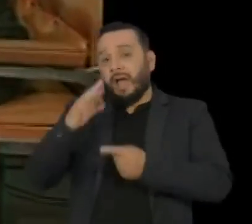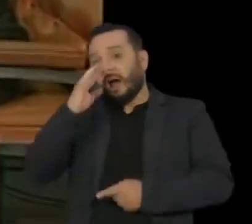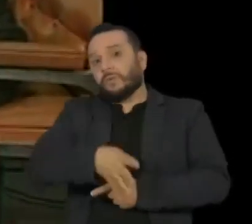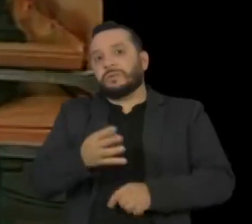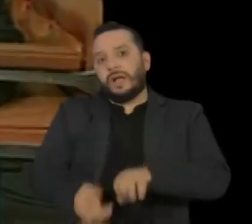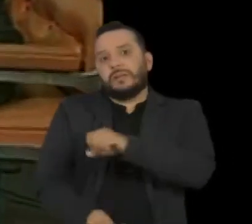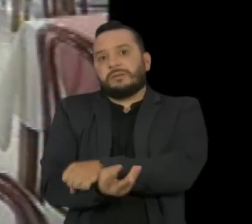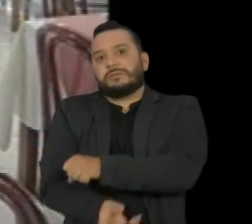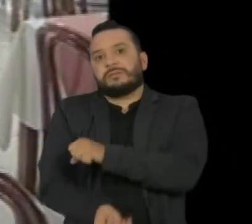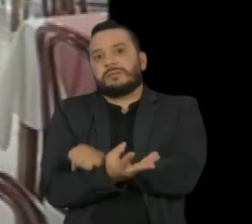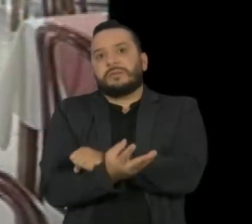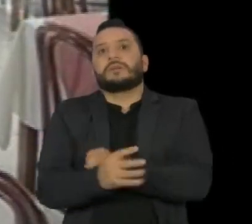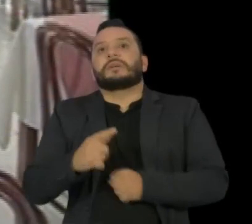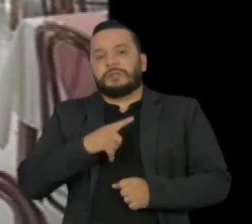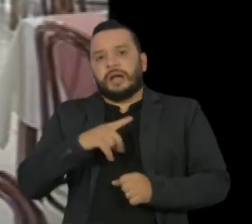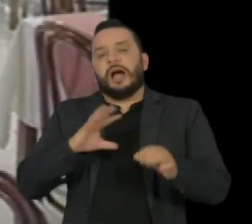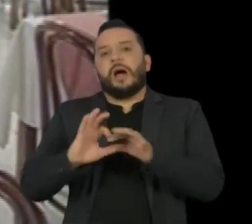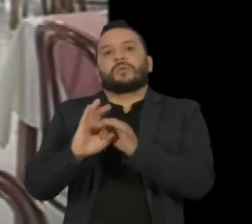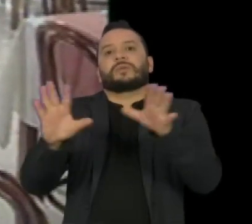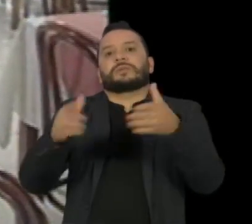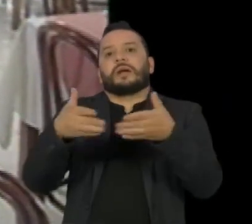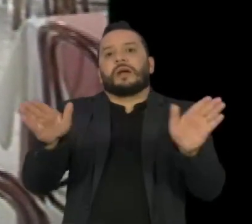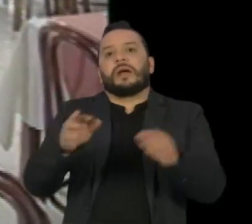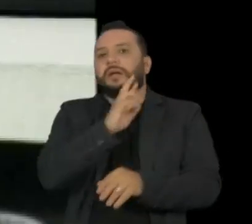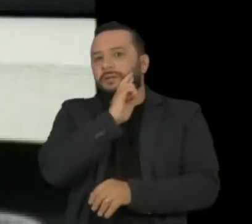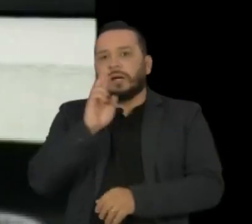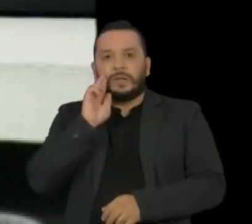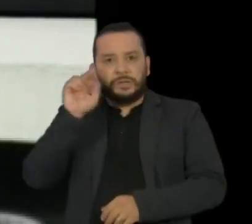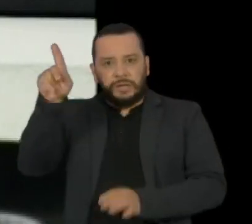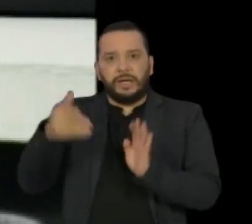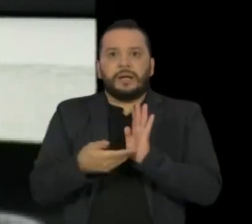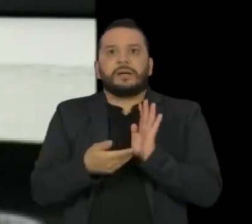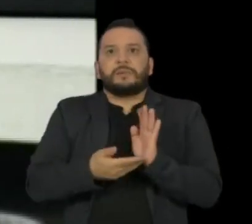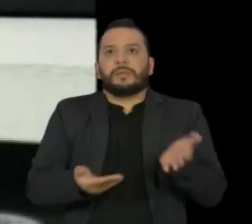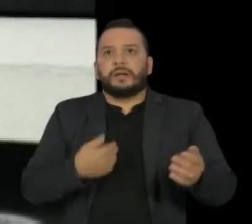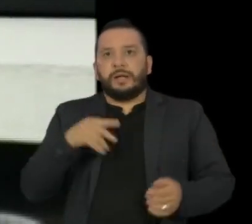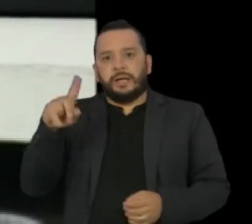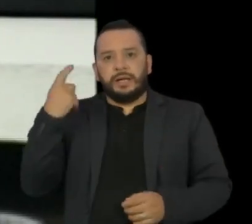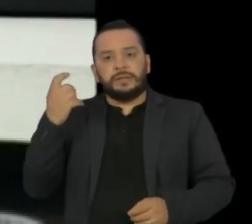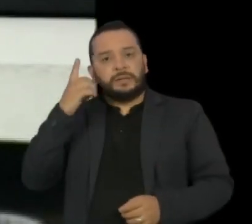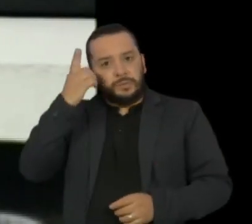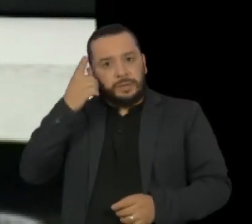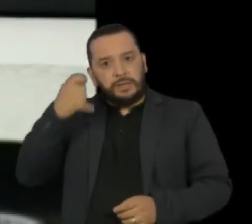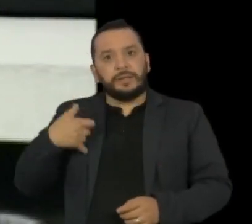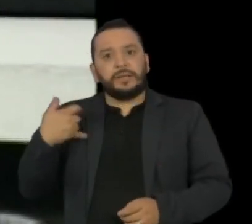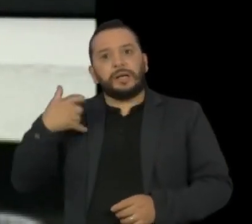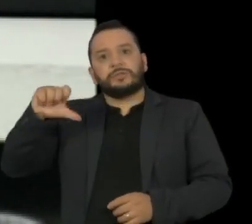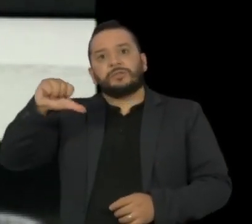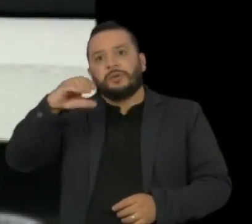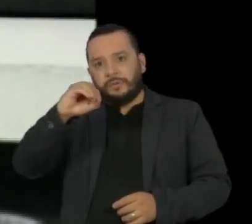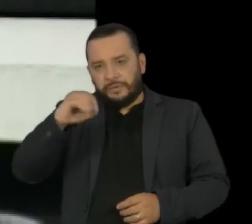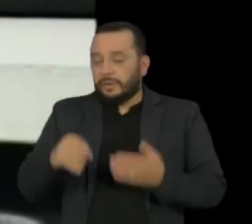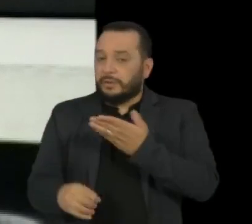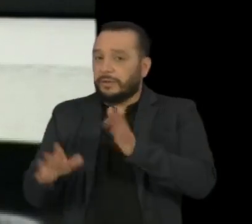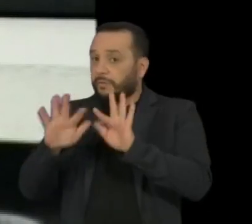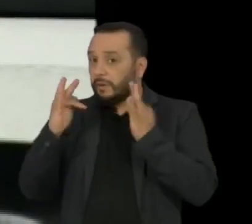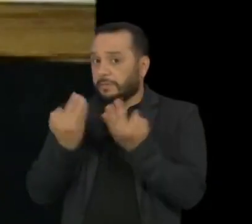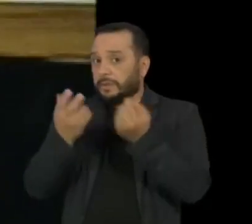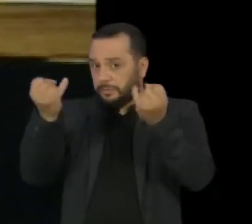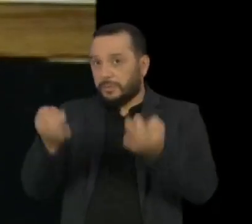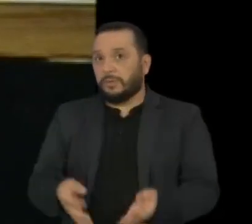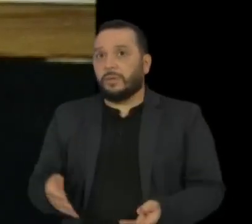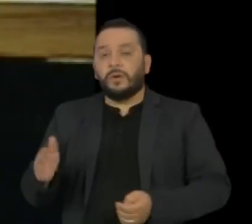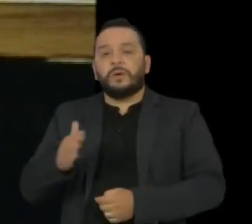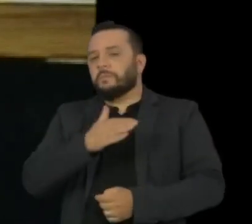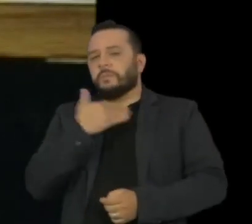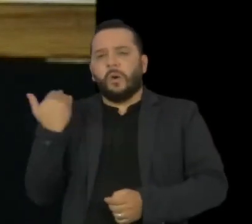prorrogação do contrato de funcionamento do restaurante da Câmara. O ex-deputado tinha 90 anos e, segundo a família, a morte